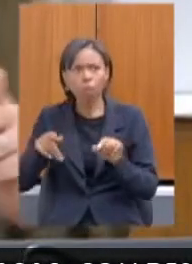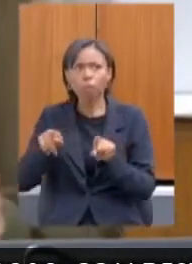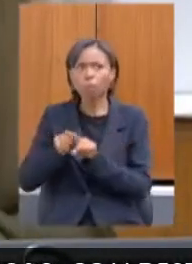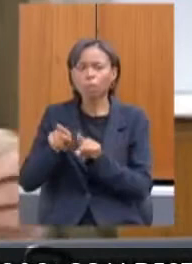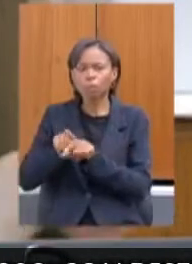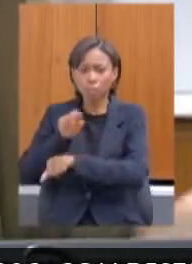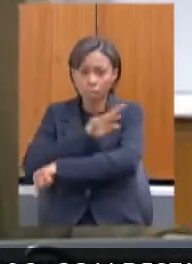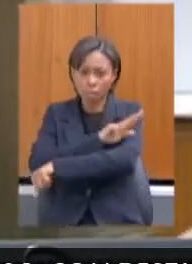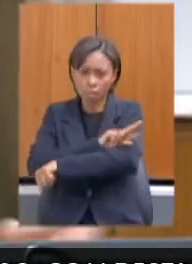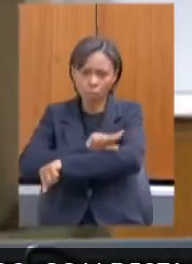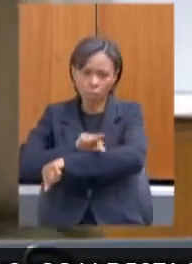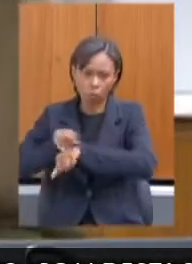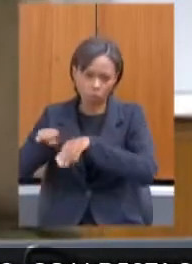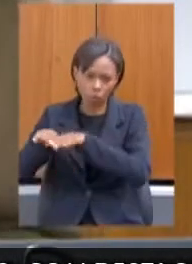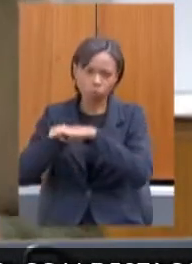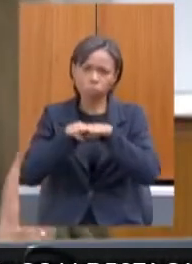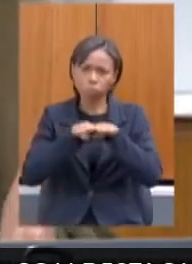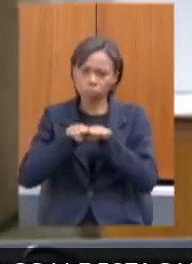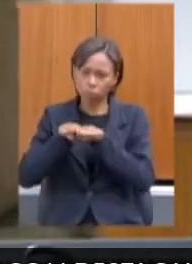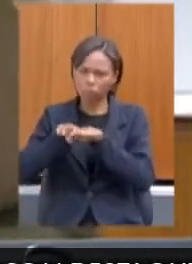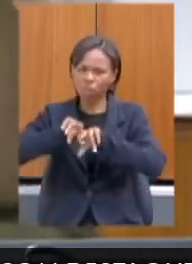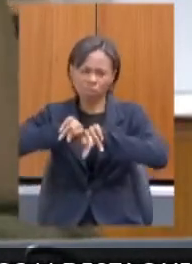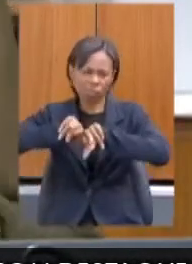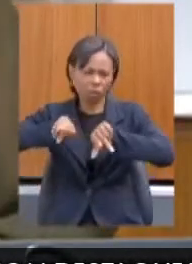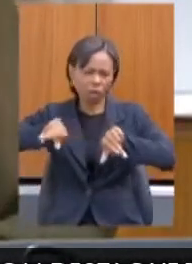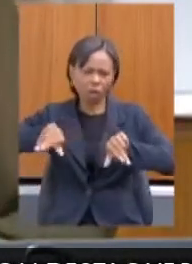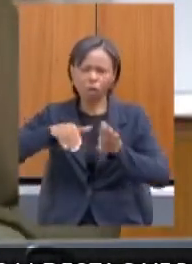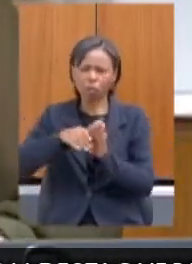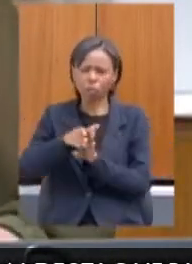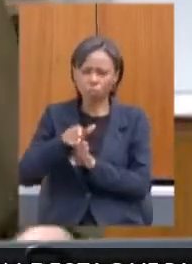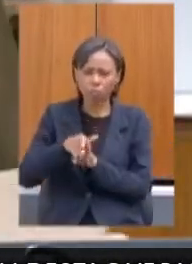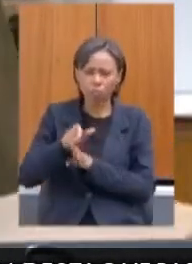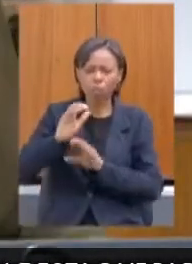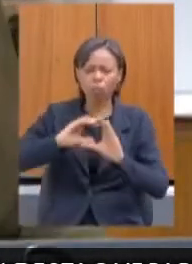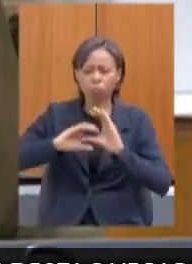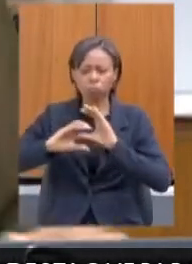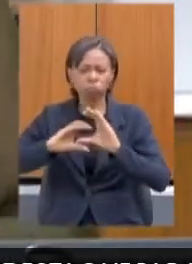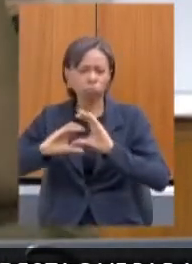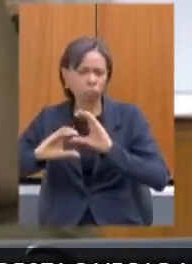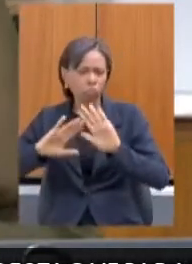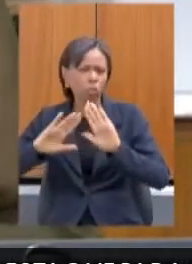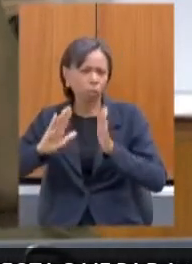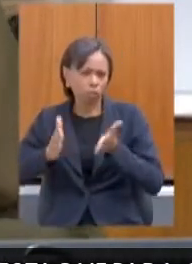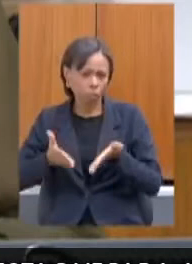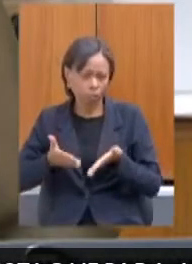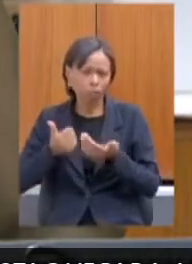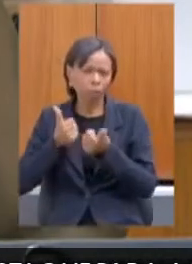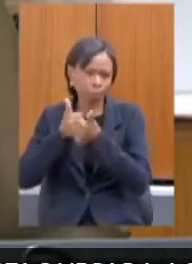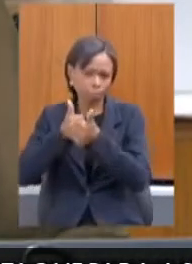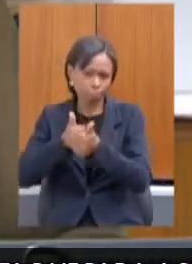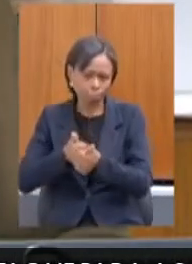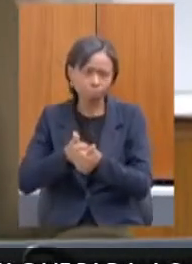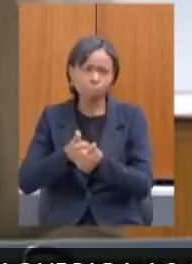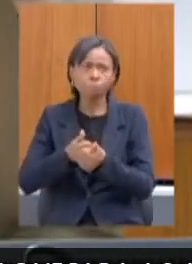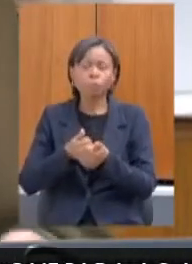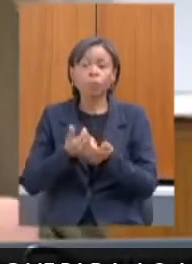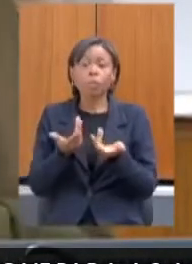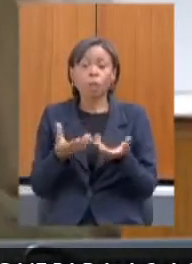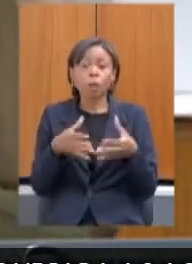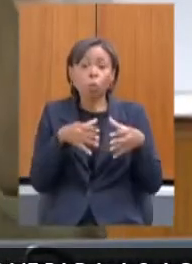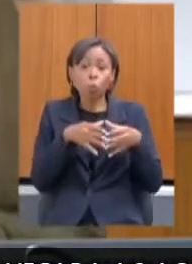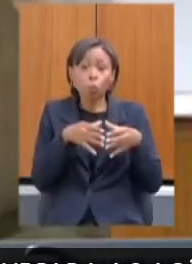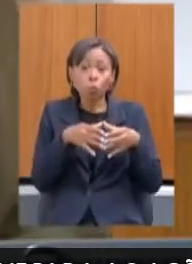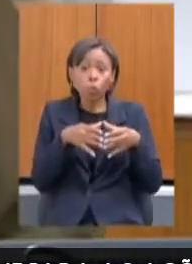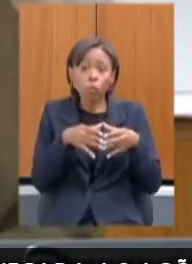fizemos várias comunicações, vários acompanhamentos. Quando o combate ao comitê é a tortura, eu